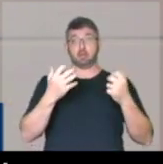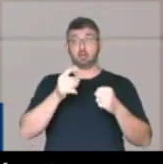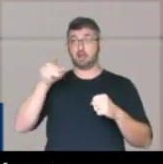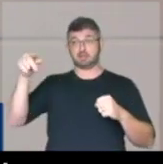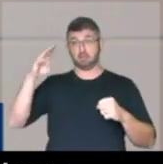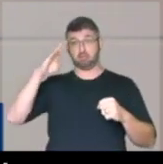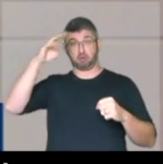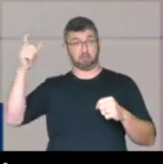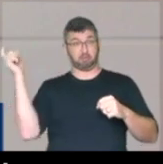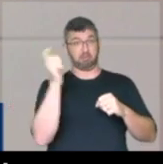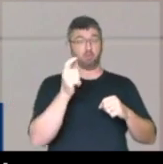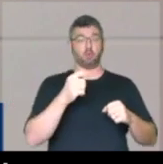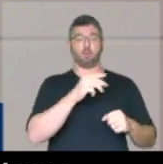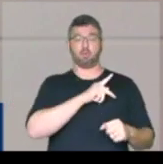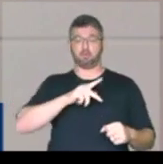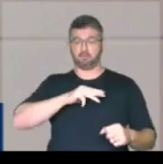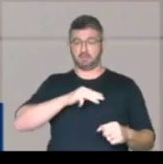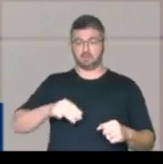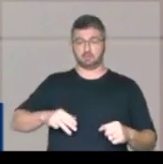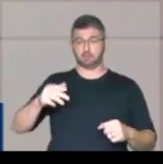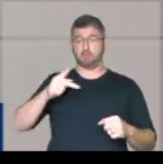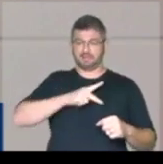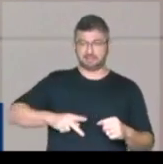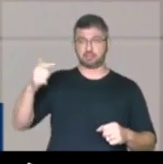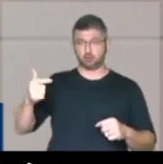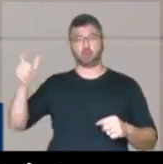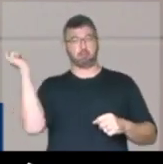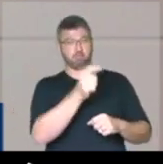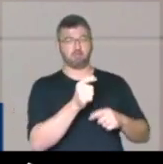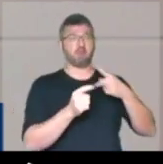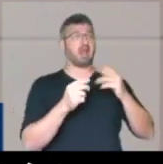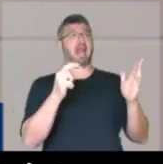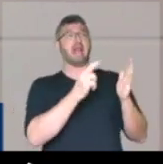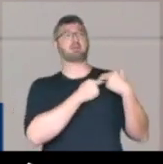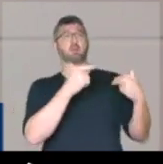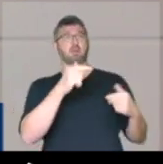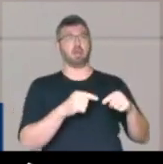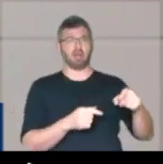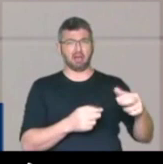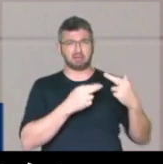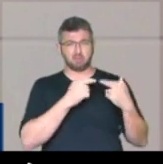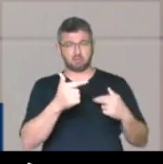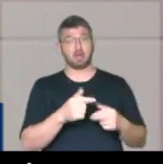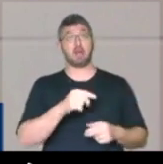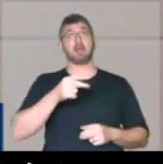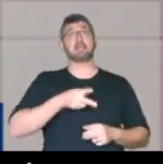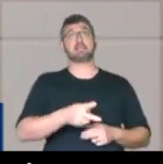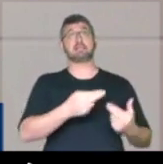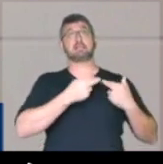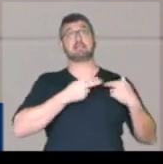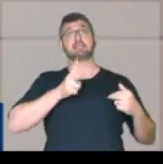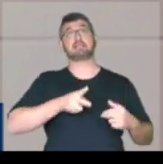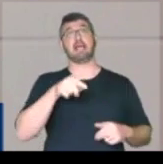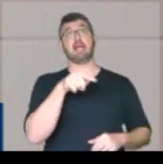-presidente a ele no seu artigo, chamando o ministro Celso Chimelo de irresponsável. O ministro Celso Chimelo nunca foi, não é e jamais será irresponsável.